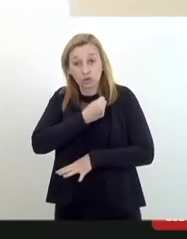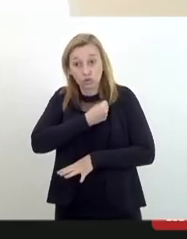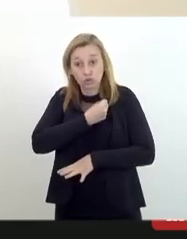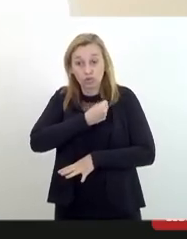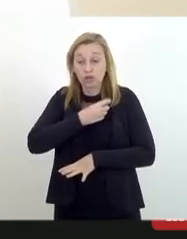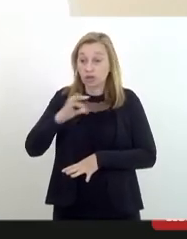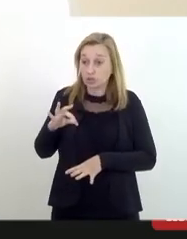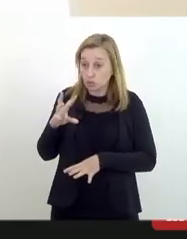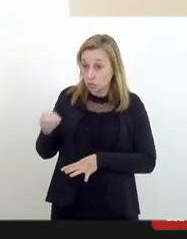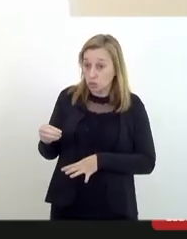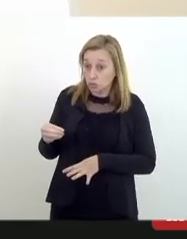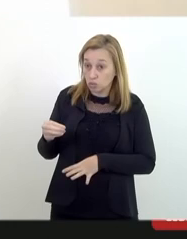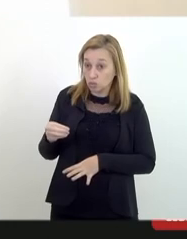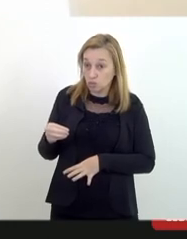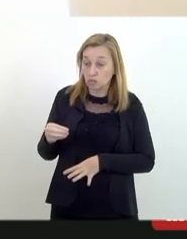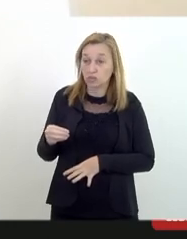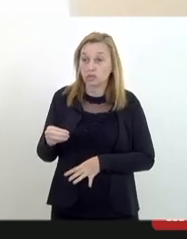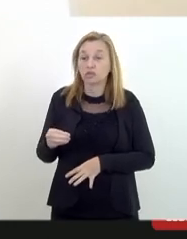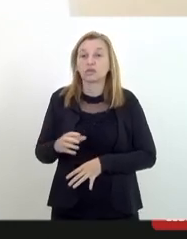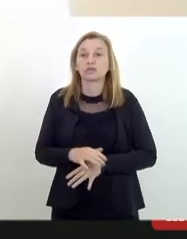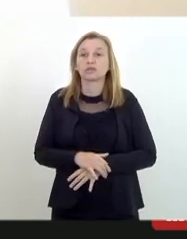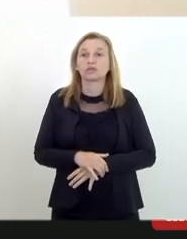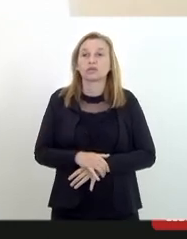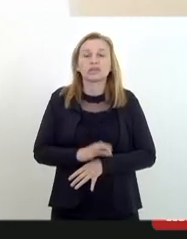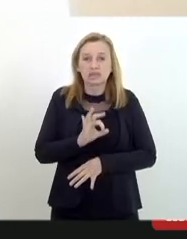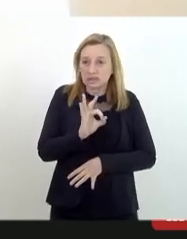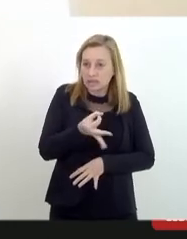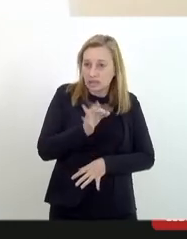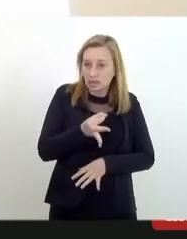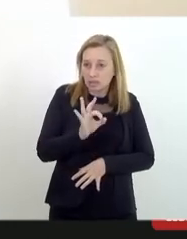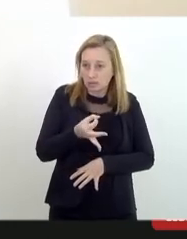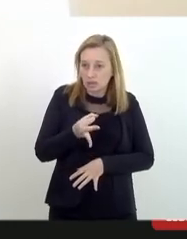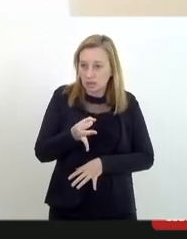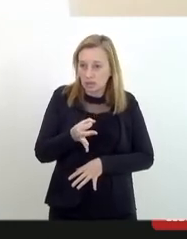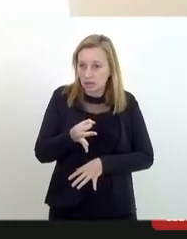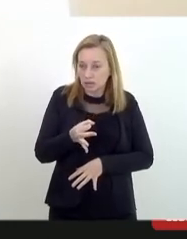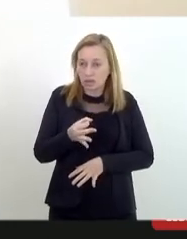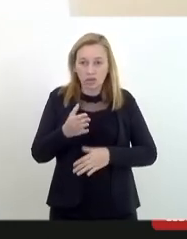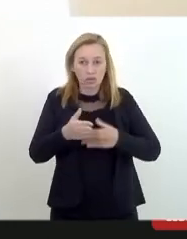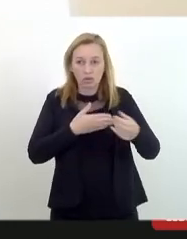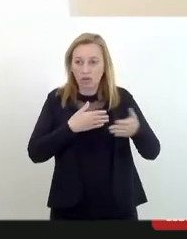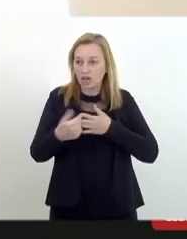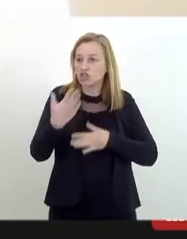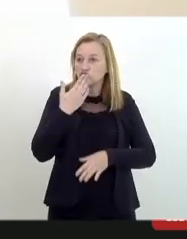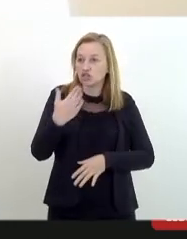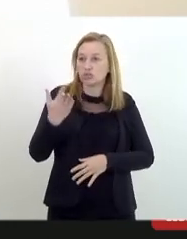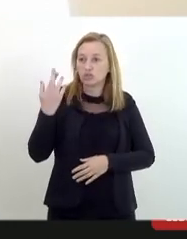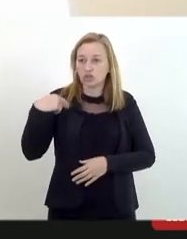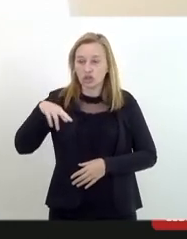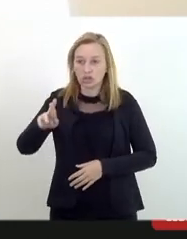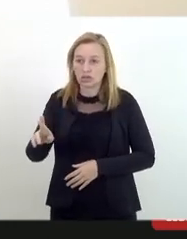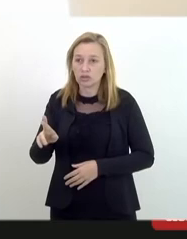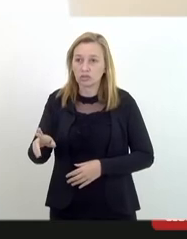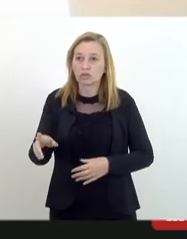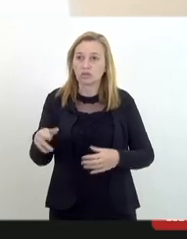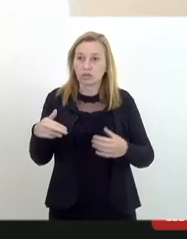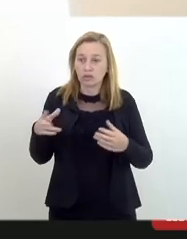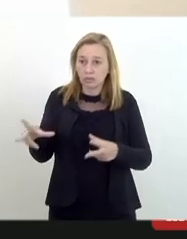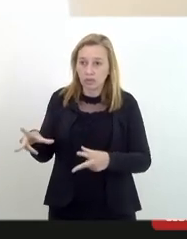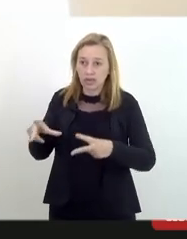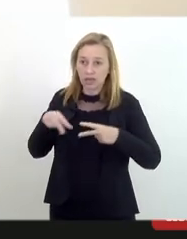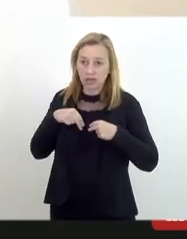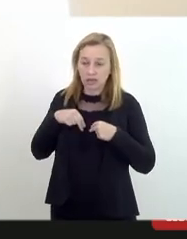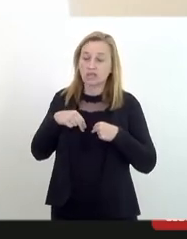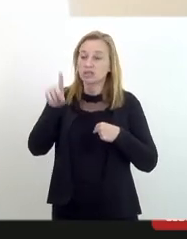mais abertos e percebendo que obviamente a vítima seja de qual religião for ela merece enquanto